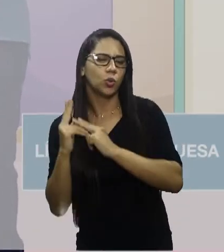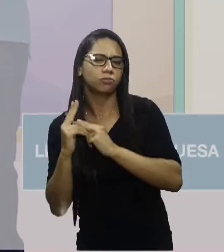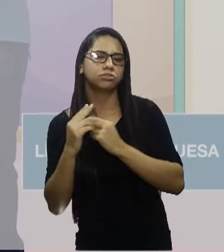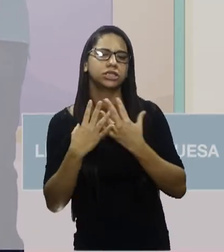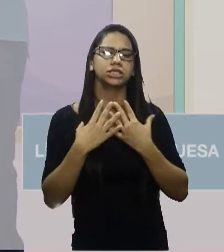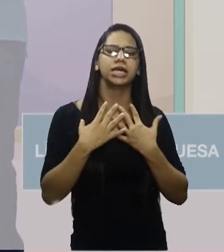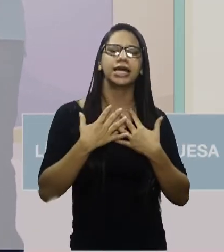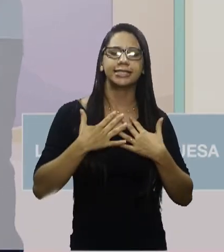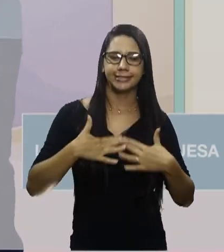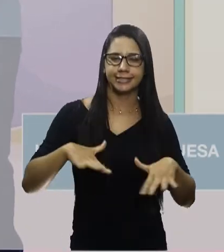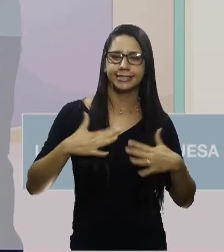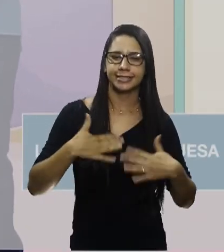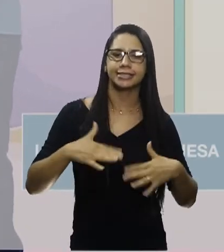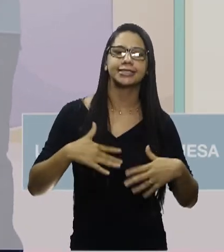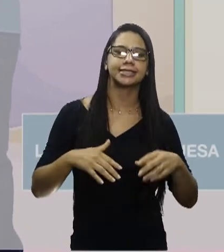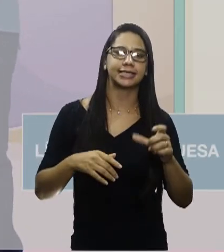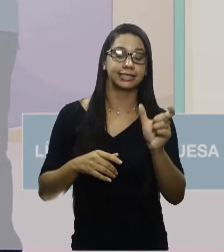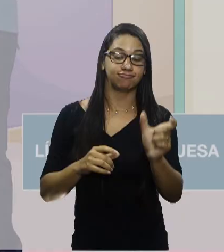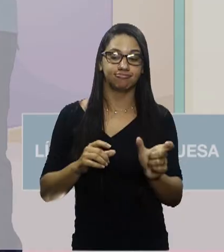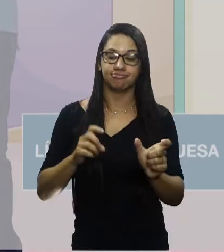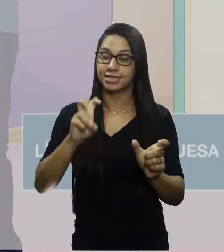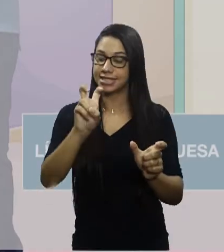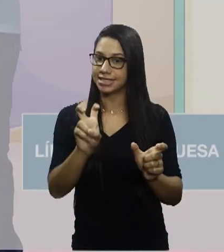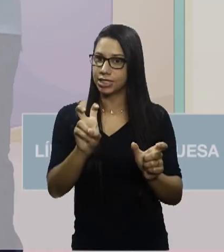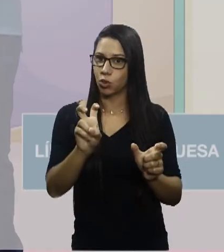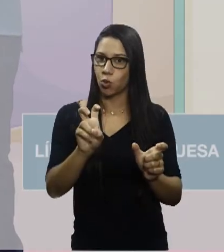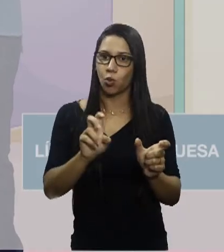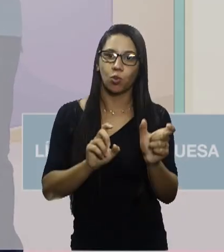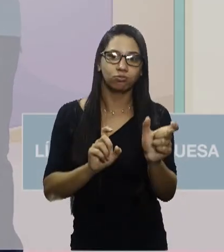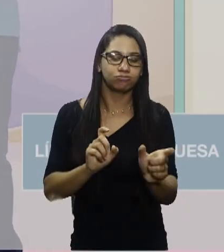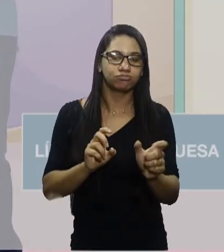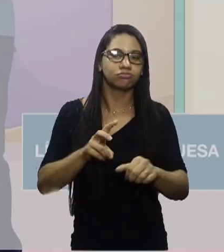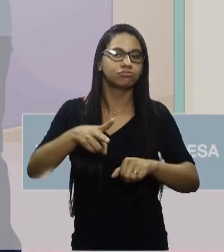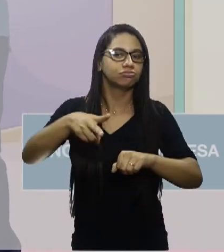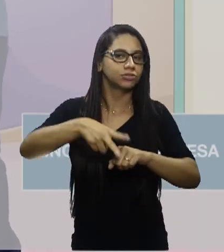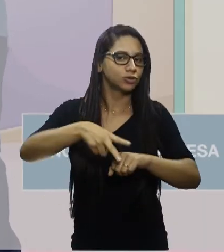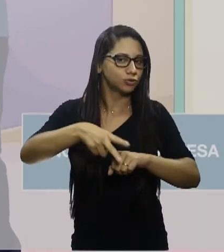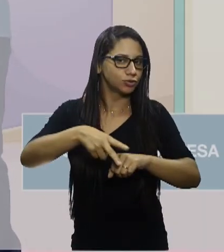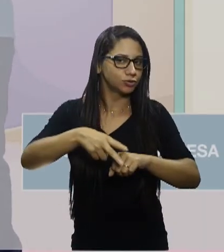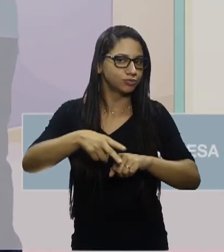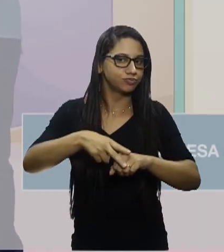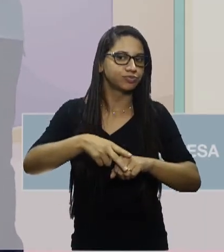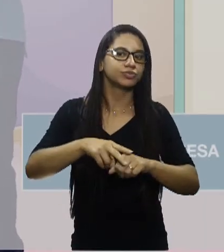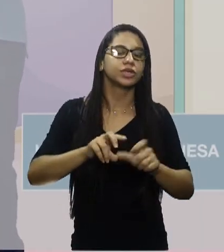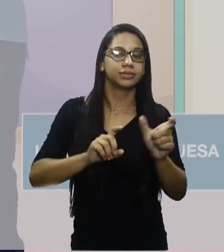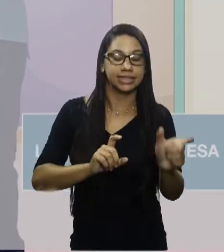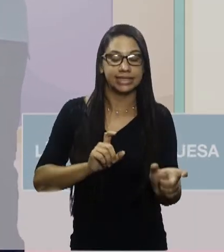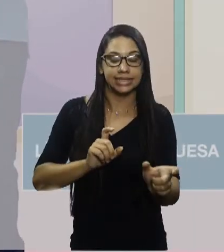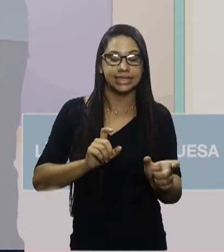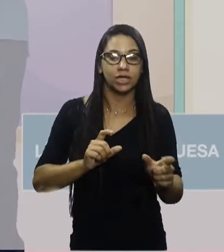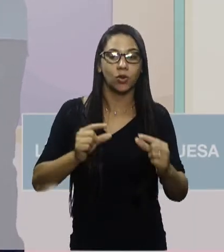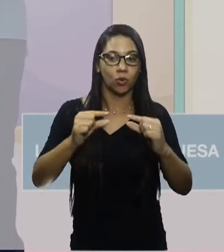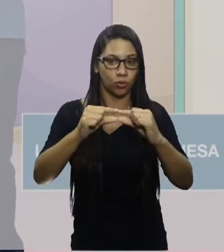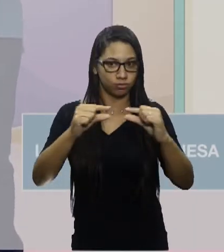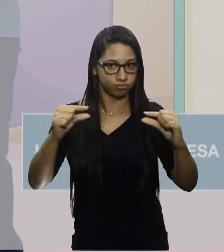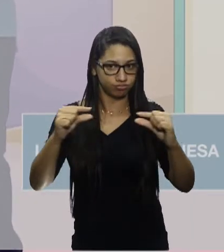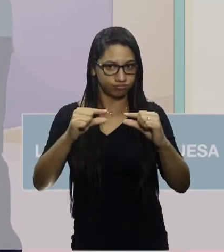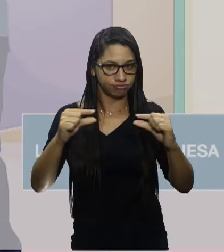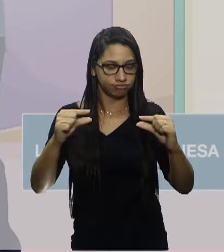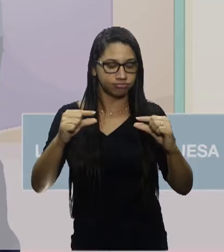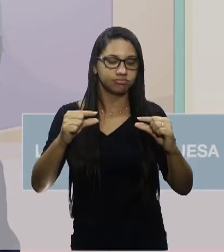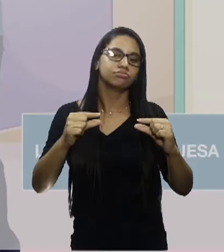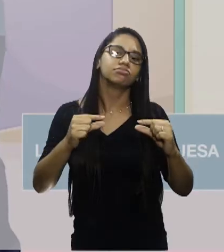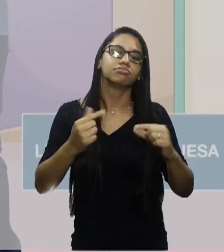Temos aí cinco orações expressas apenas pelo verbo, né? Mas, são cinco orações. E elas não